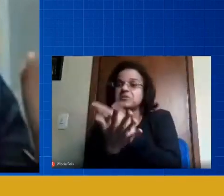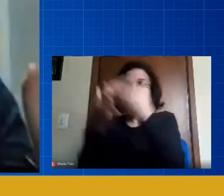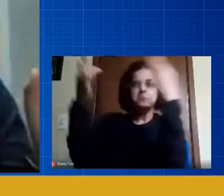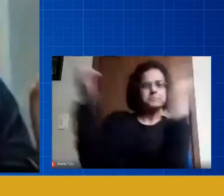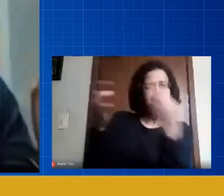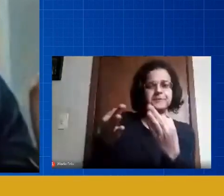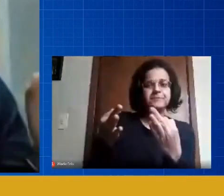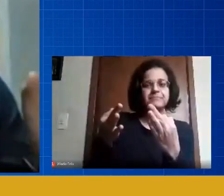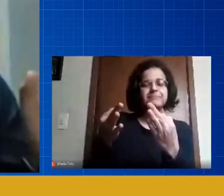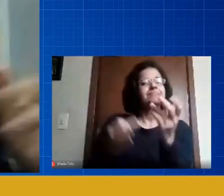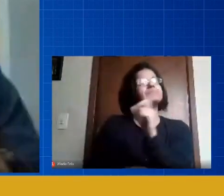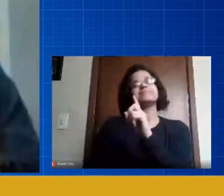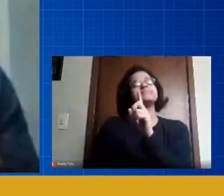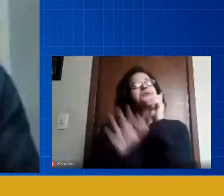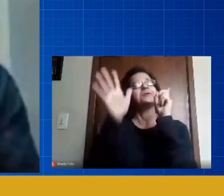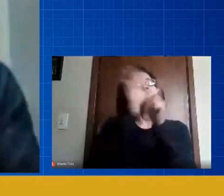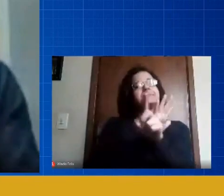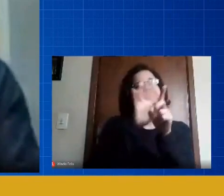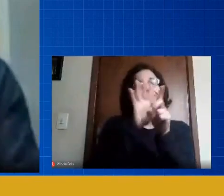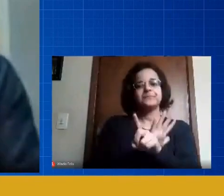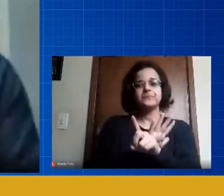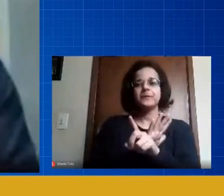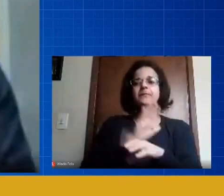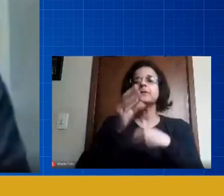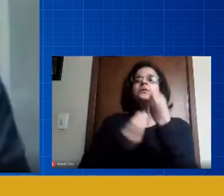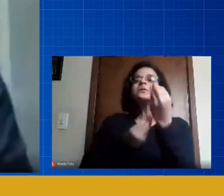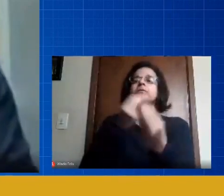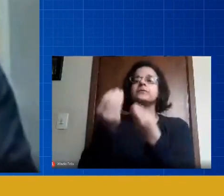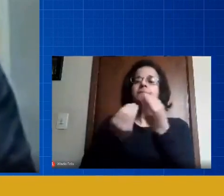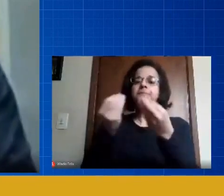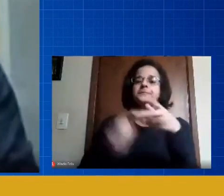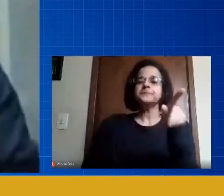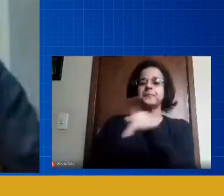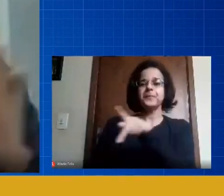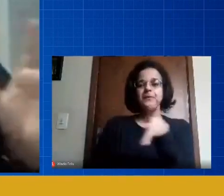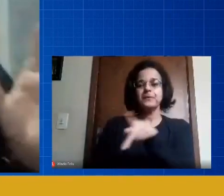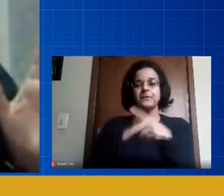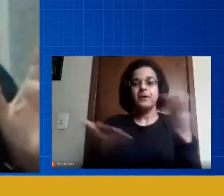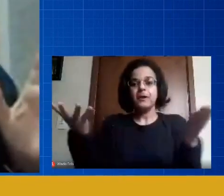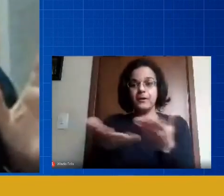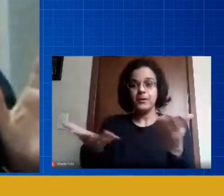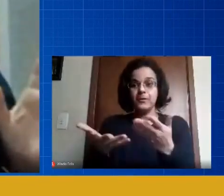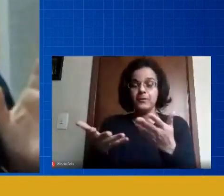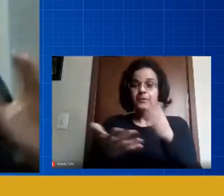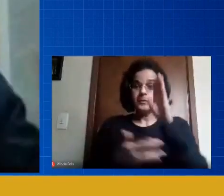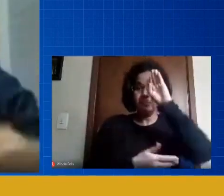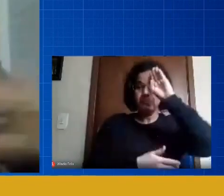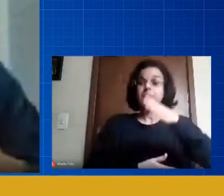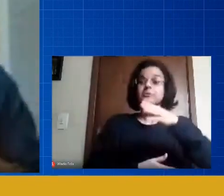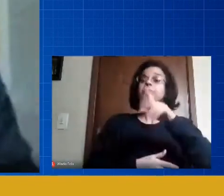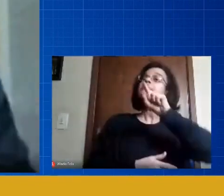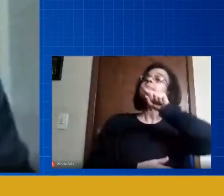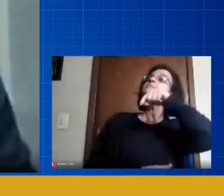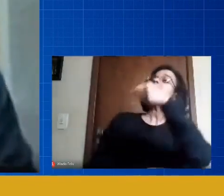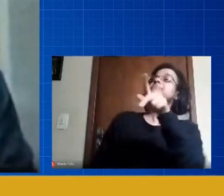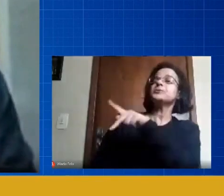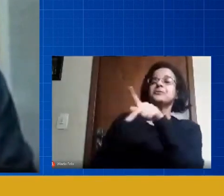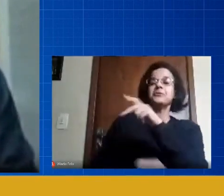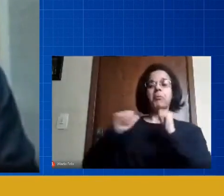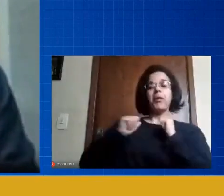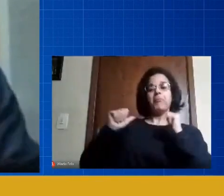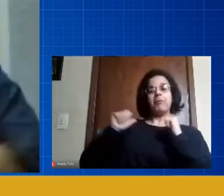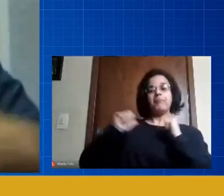não é essa questão mas como que os professores agora principalmente alguns que estavam estacionados estão tendo que se